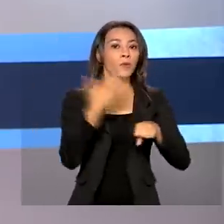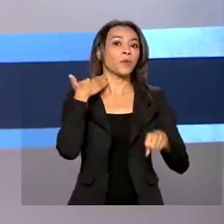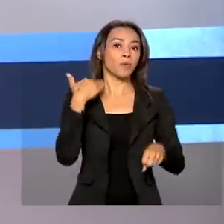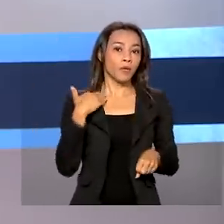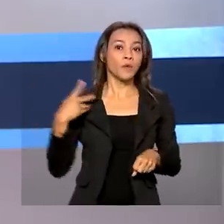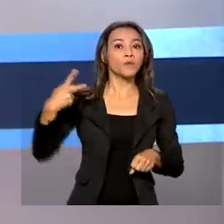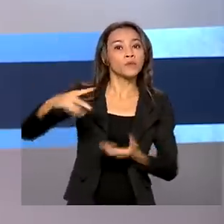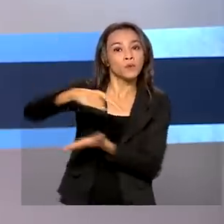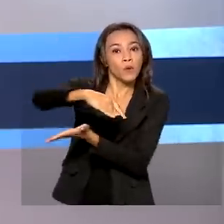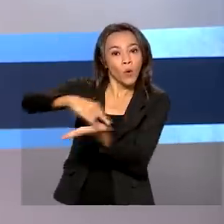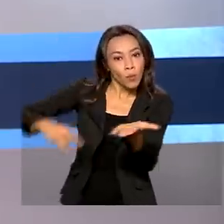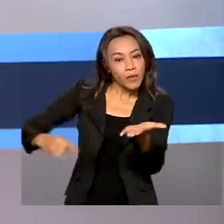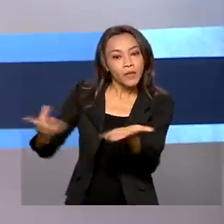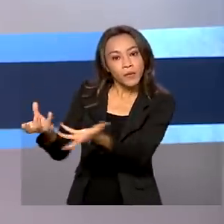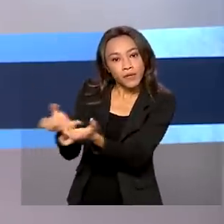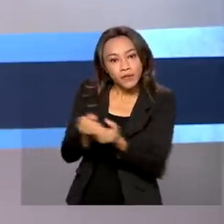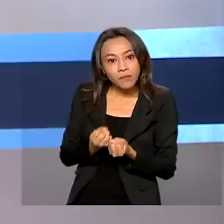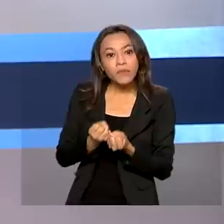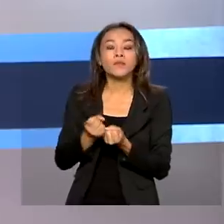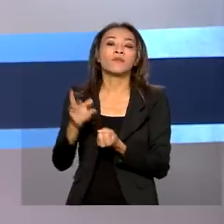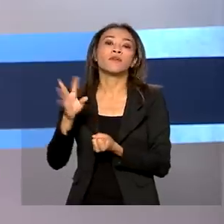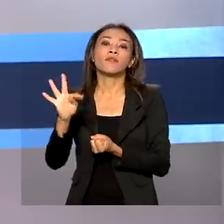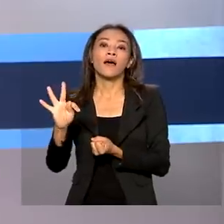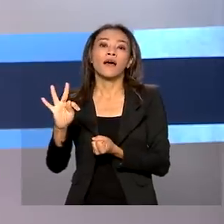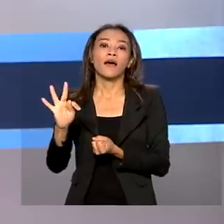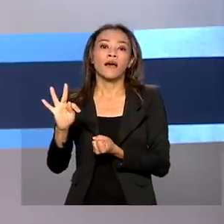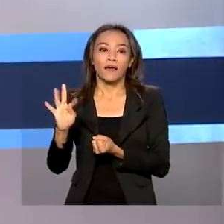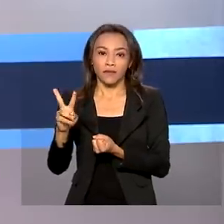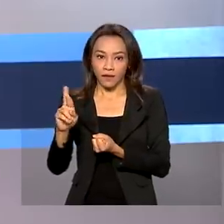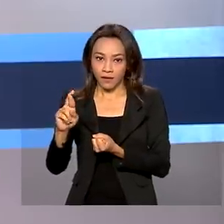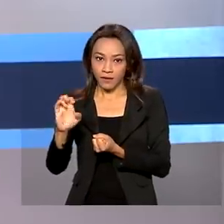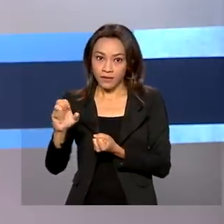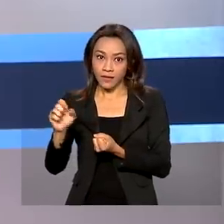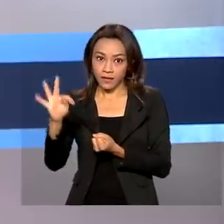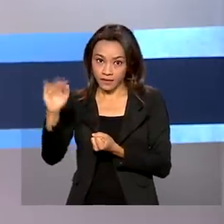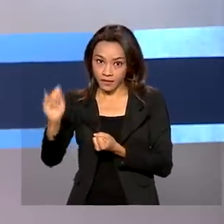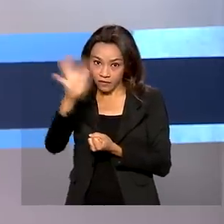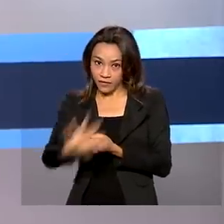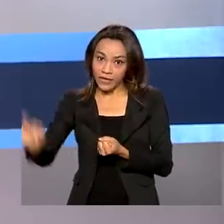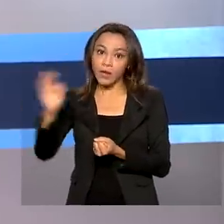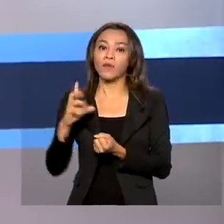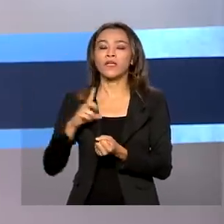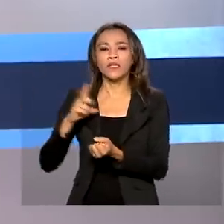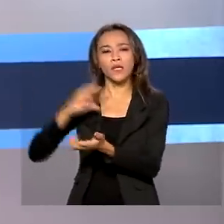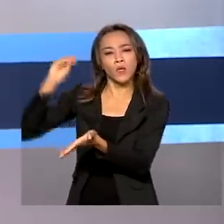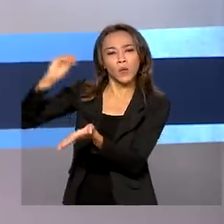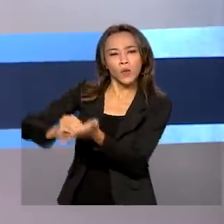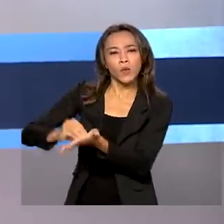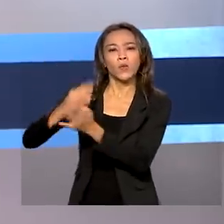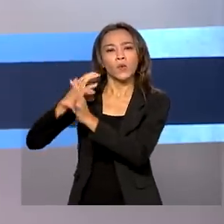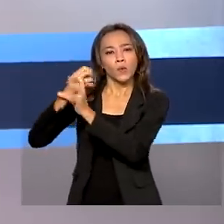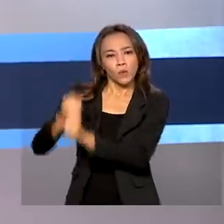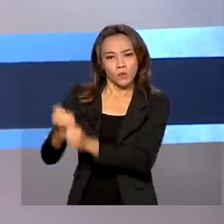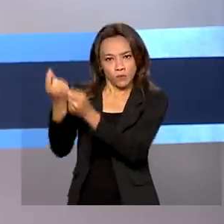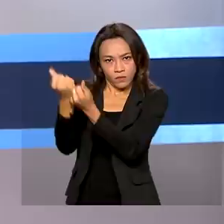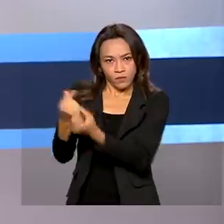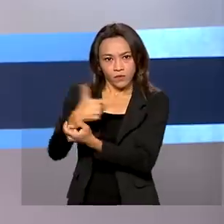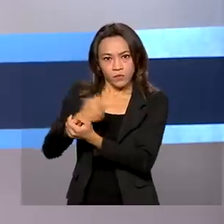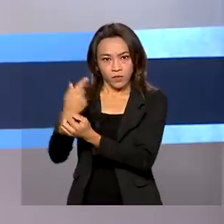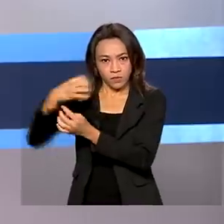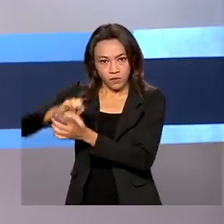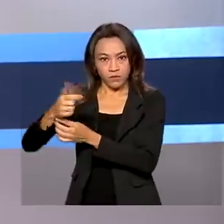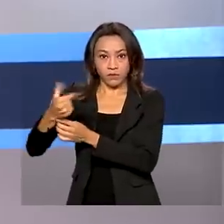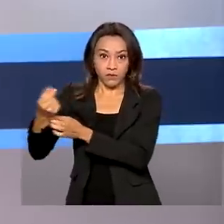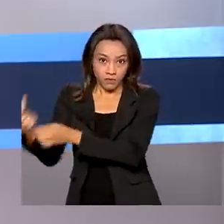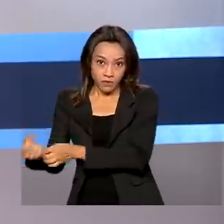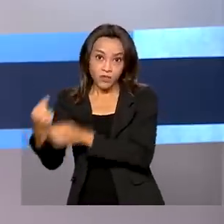documento recebido da Receita Federal neste ano, onde constam os dados de faturamento de 2019 e 2020. O PRONAMP foi